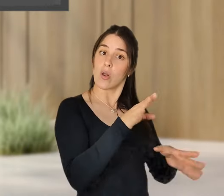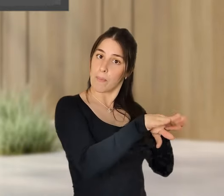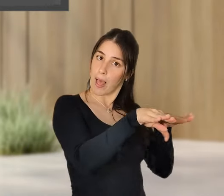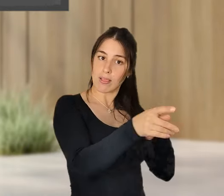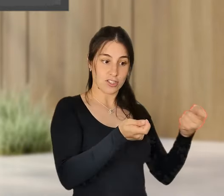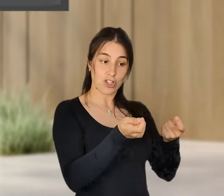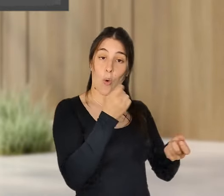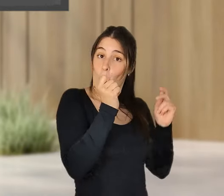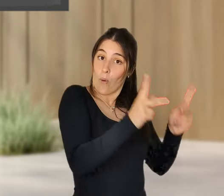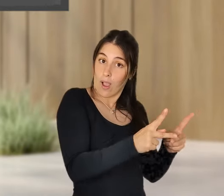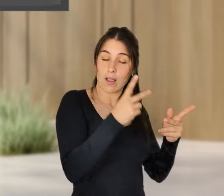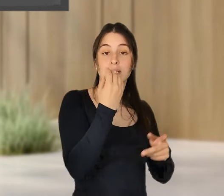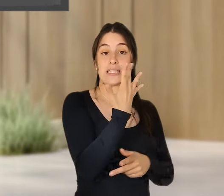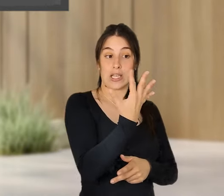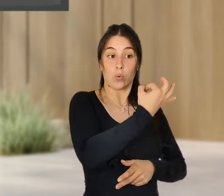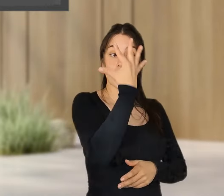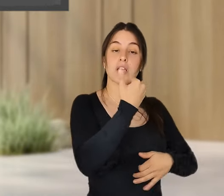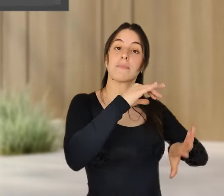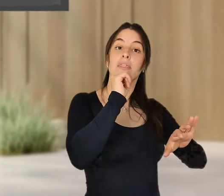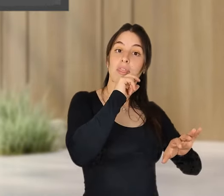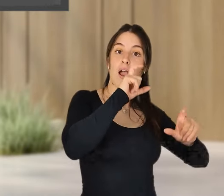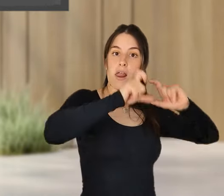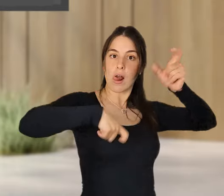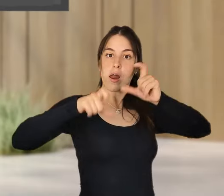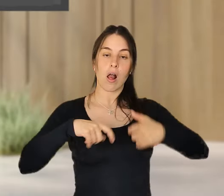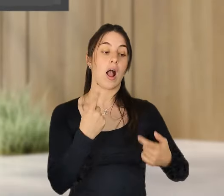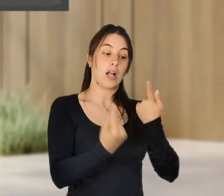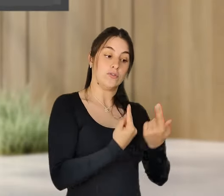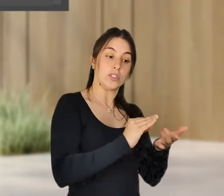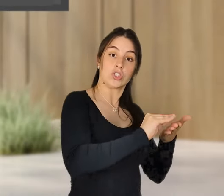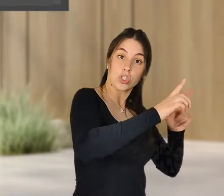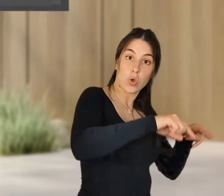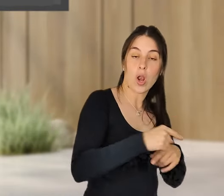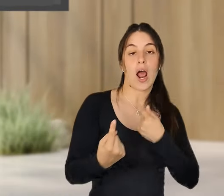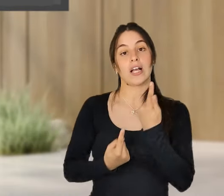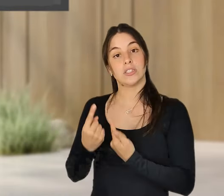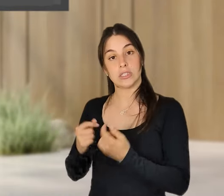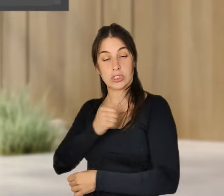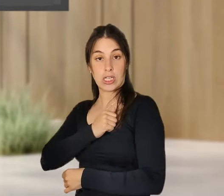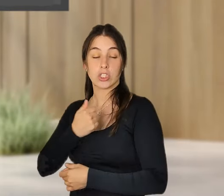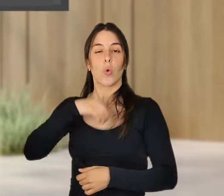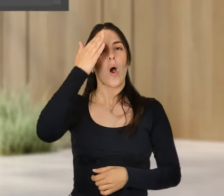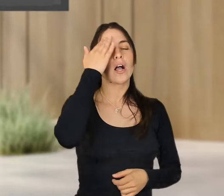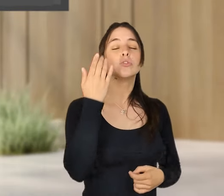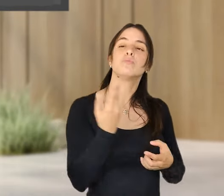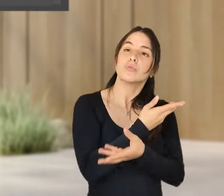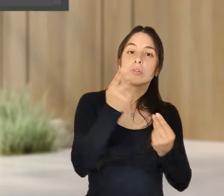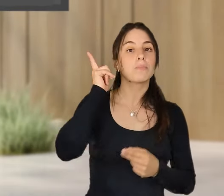os cinco dias, não é, para todos os trabalhadores, mas viram que pode funcionar. E eu acho que é muito importante esta ideia de experimentação,